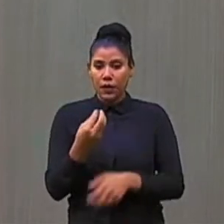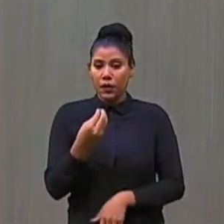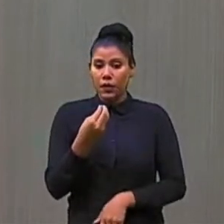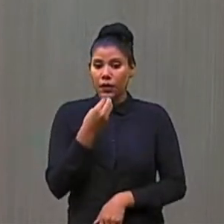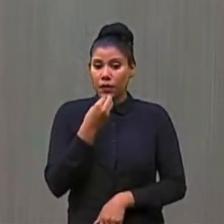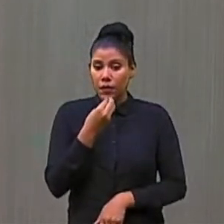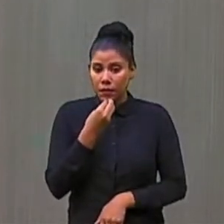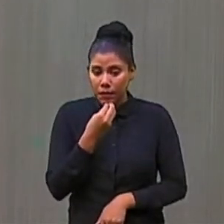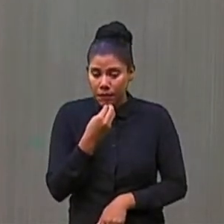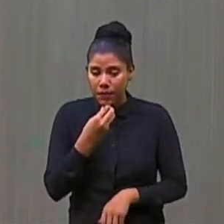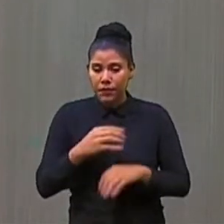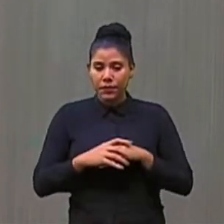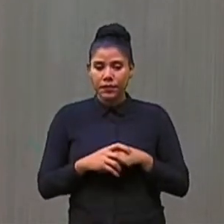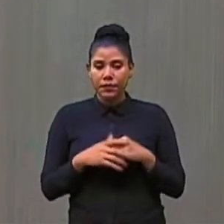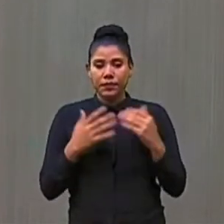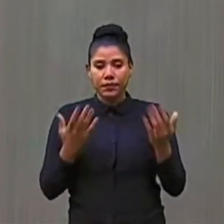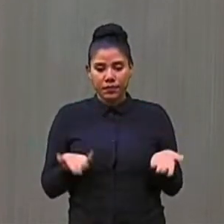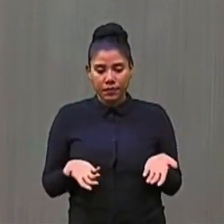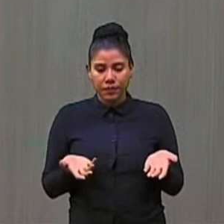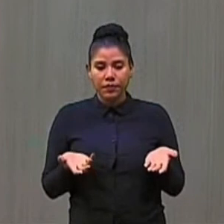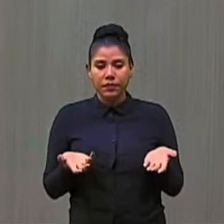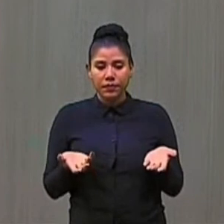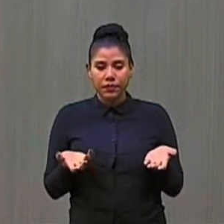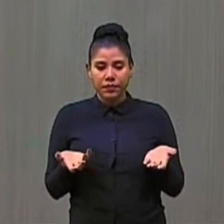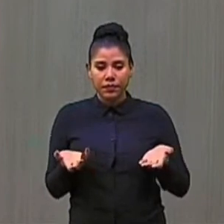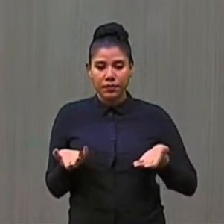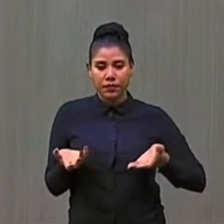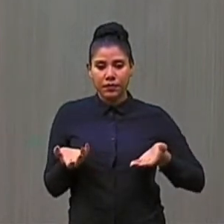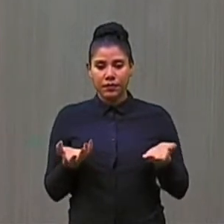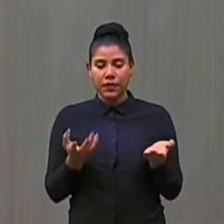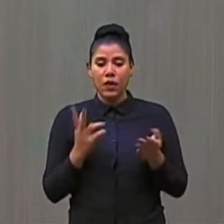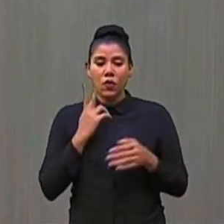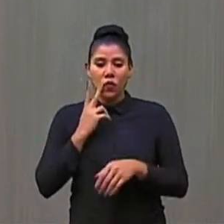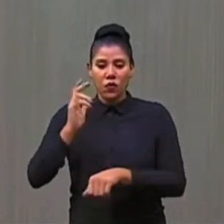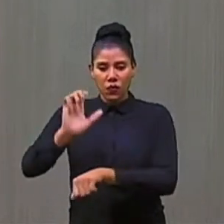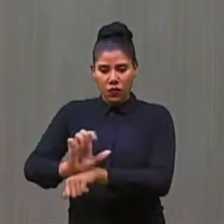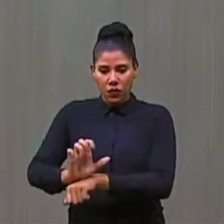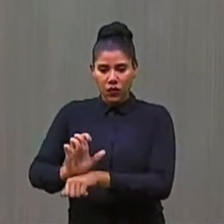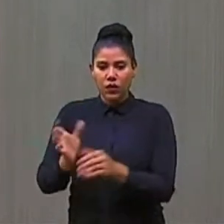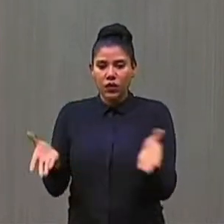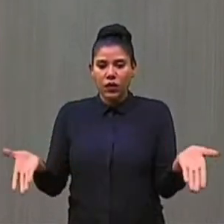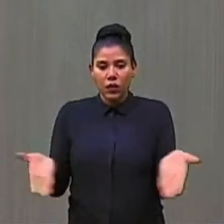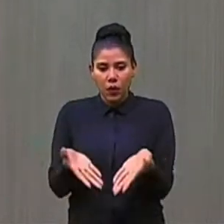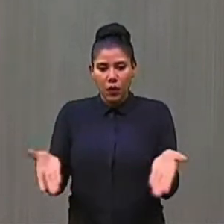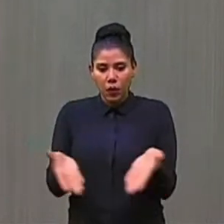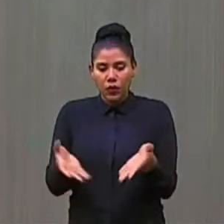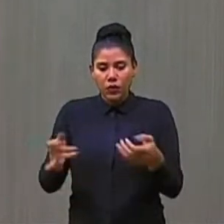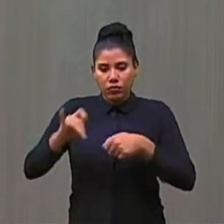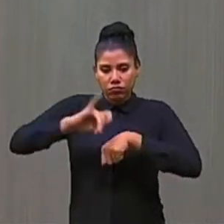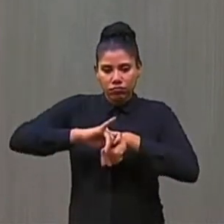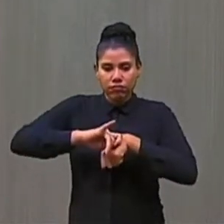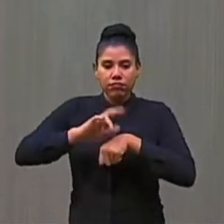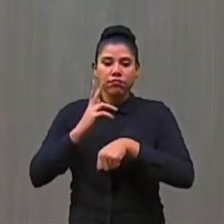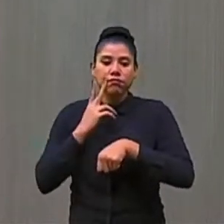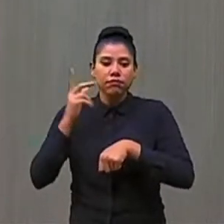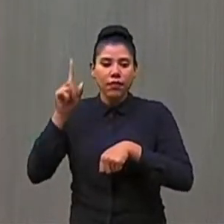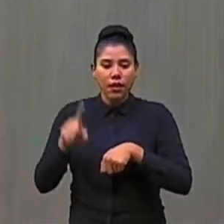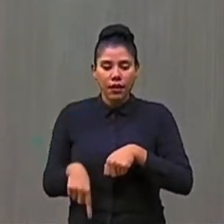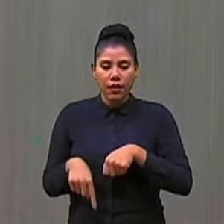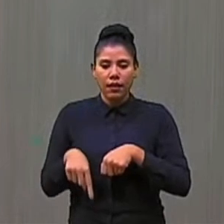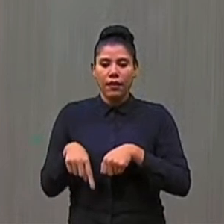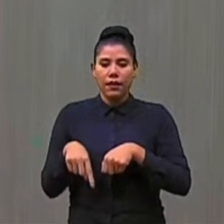E para não fugir a regra, Fortaleza está entre as capitais do